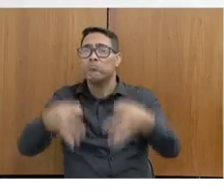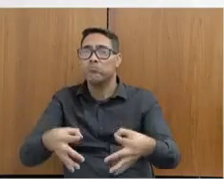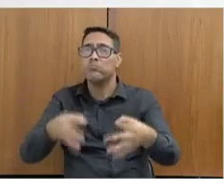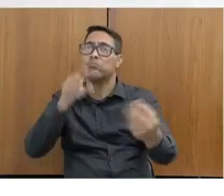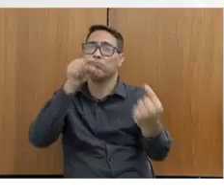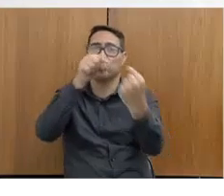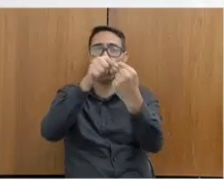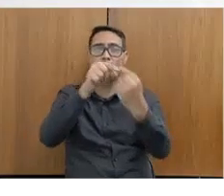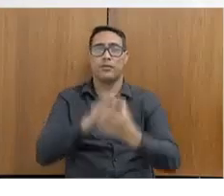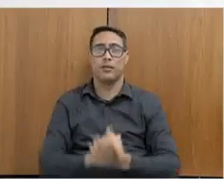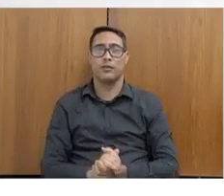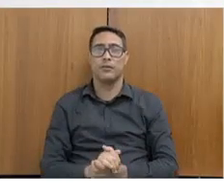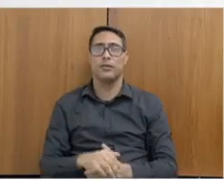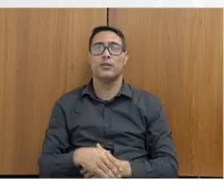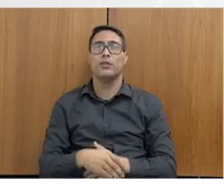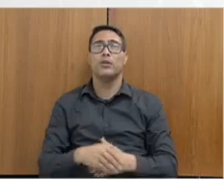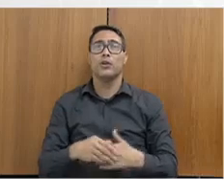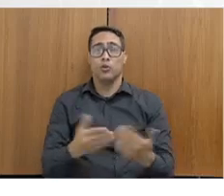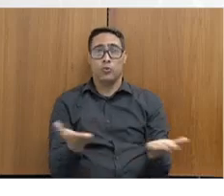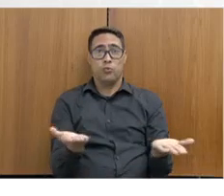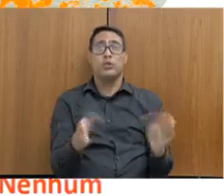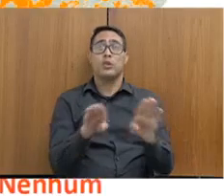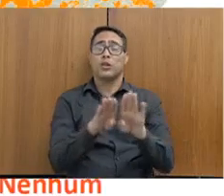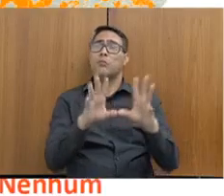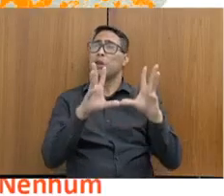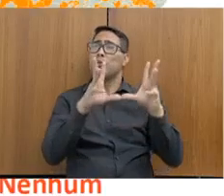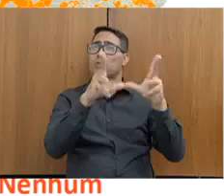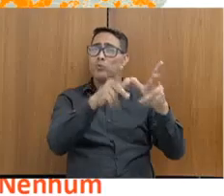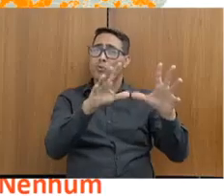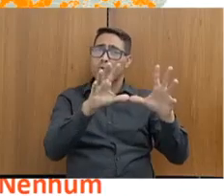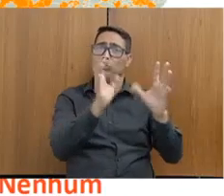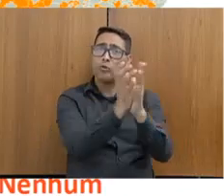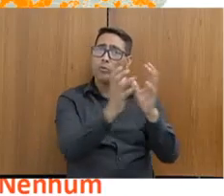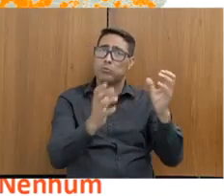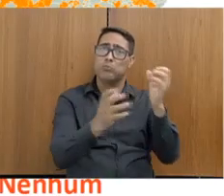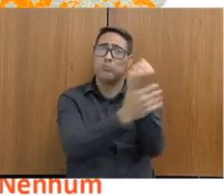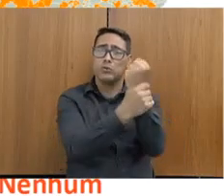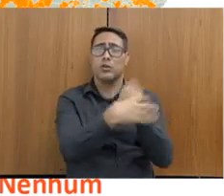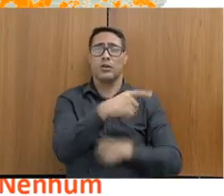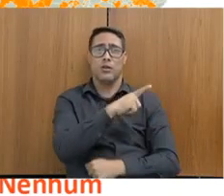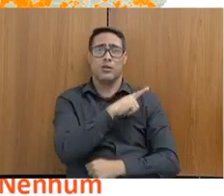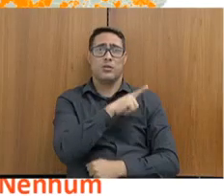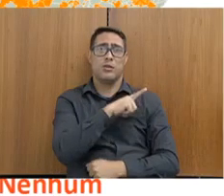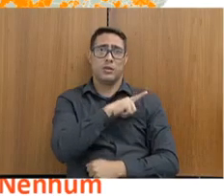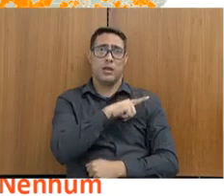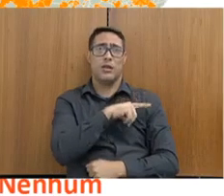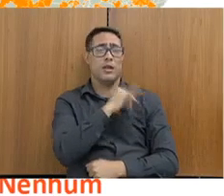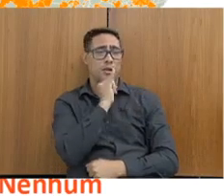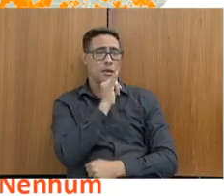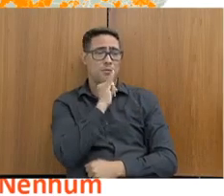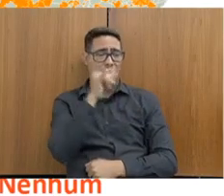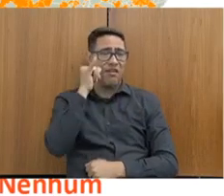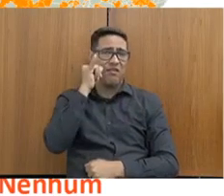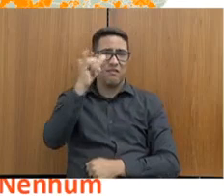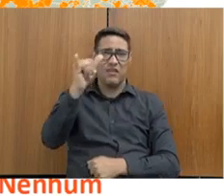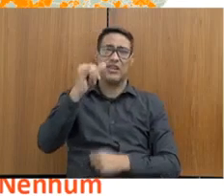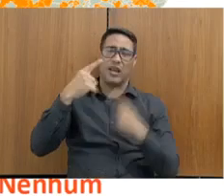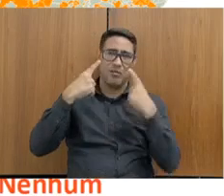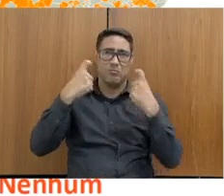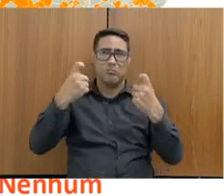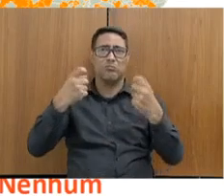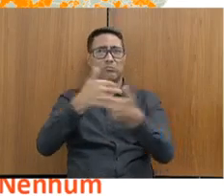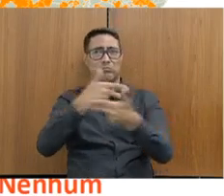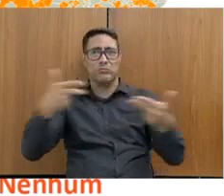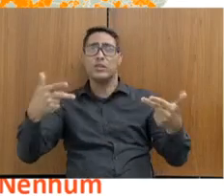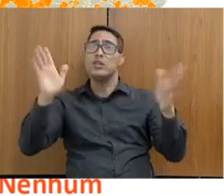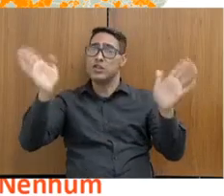Existe uma atuação integrada hoje também de todas as forças de segurança. Então, no combate à criminalidade, houve uma redução